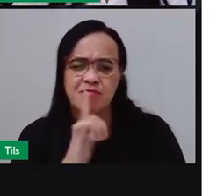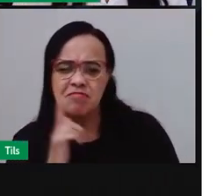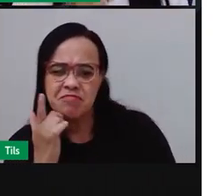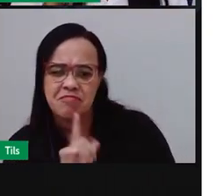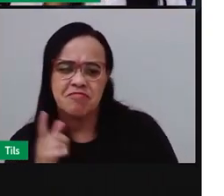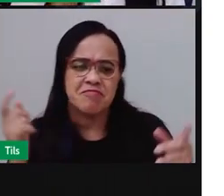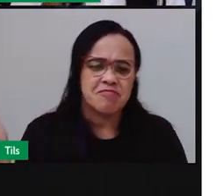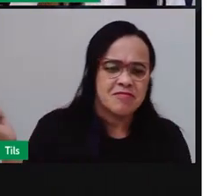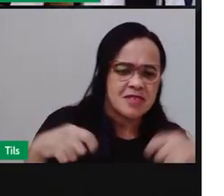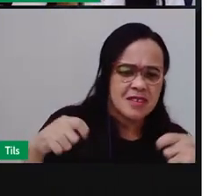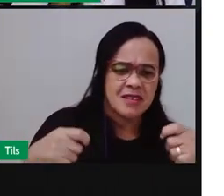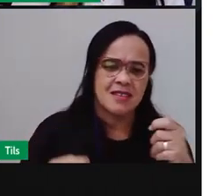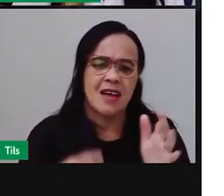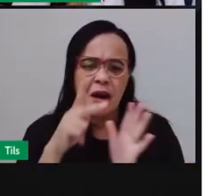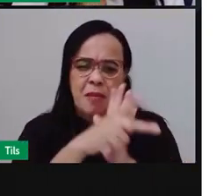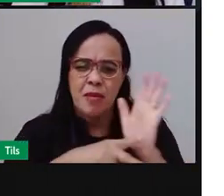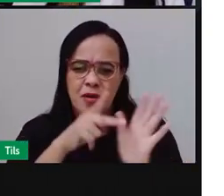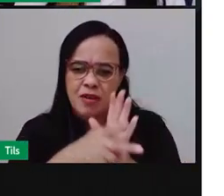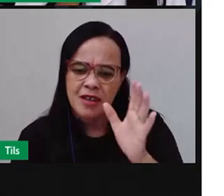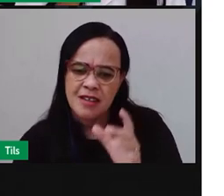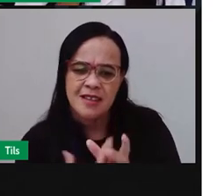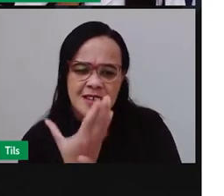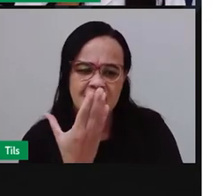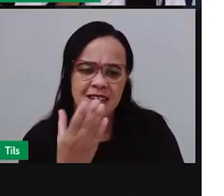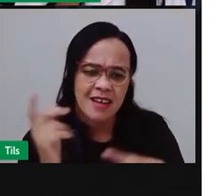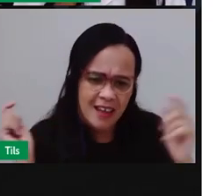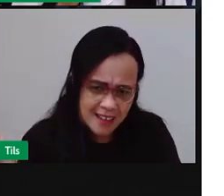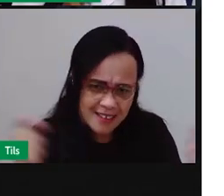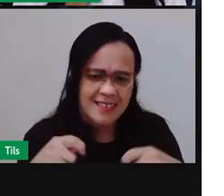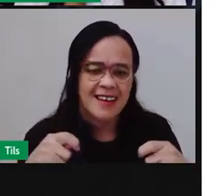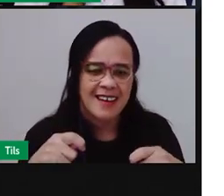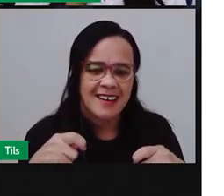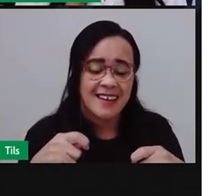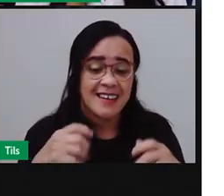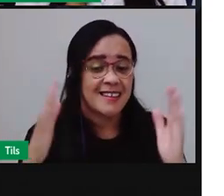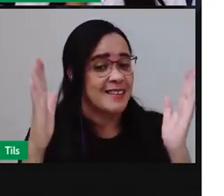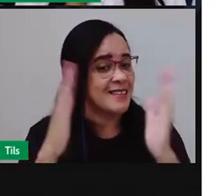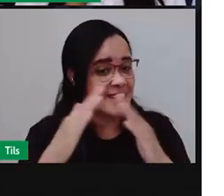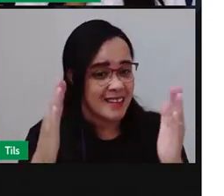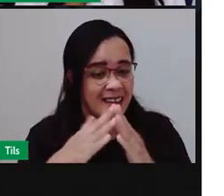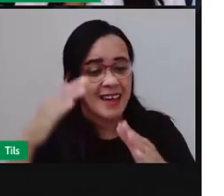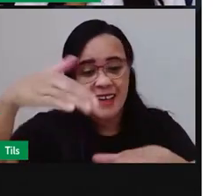produzir um projeto desse aí no bairro de vocês na rua?